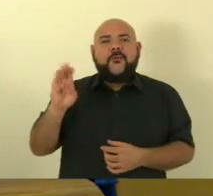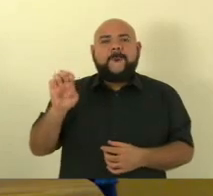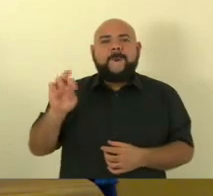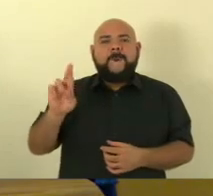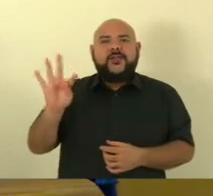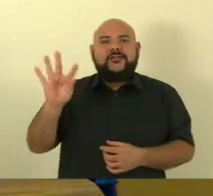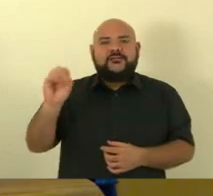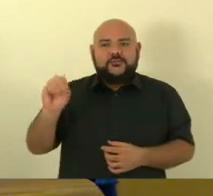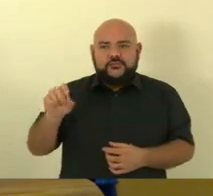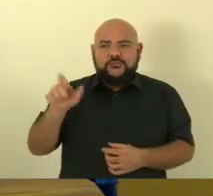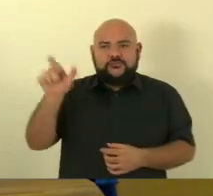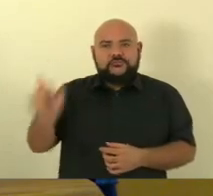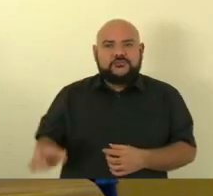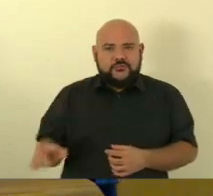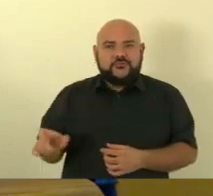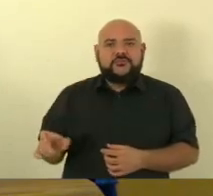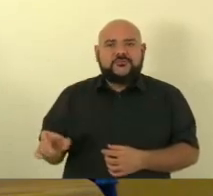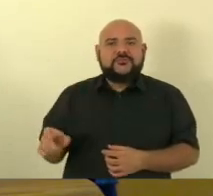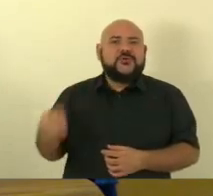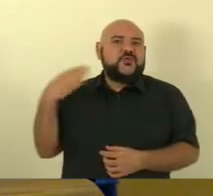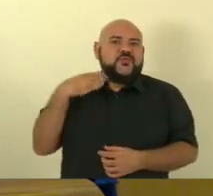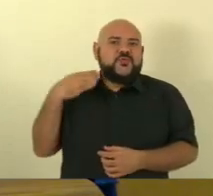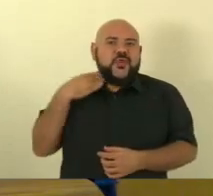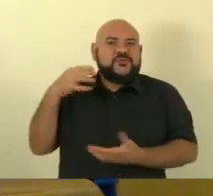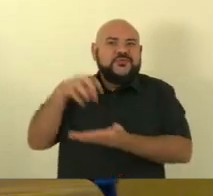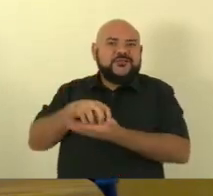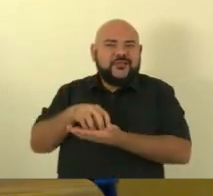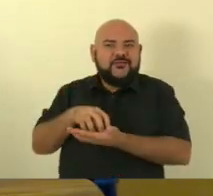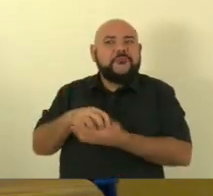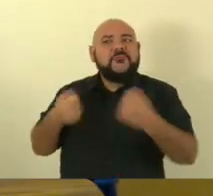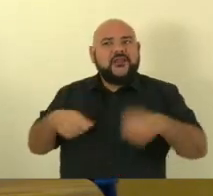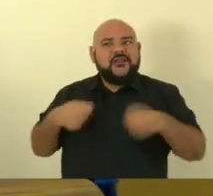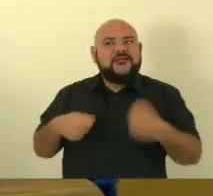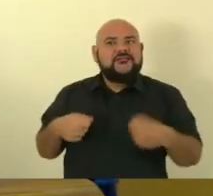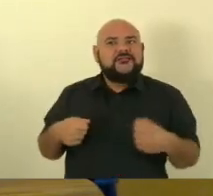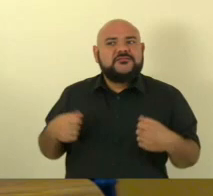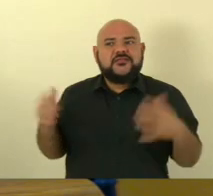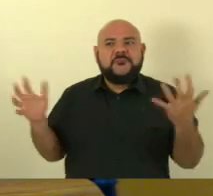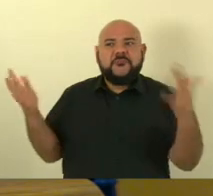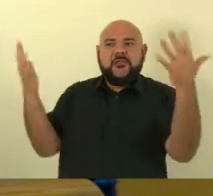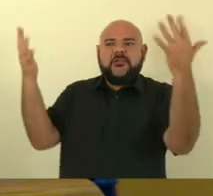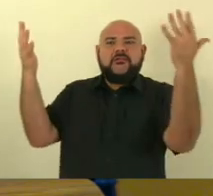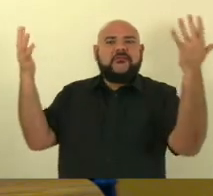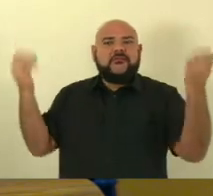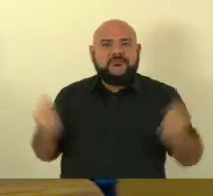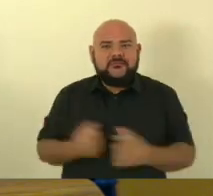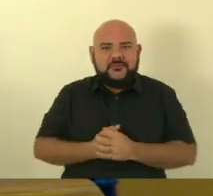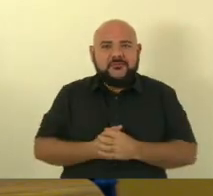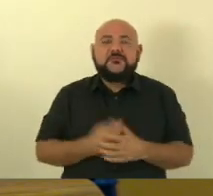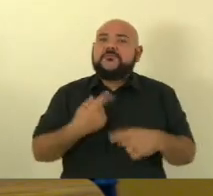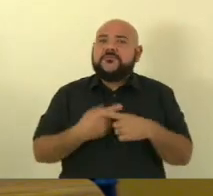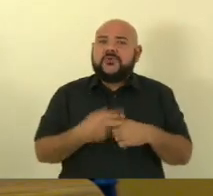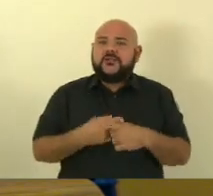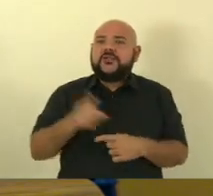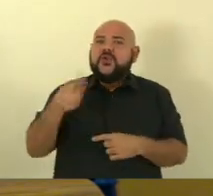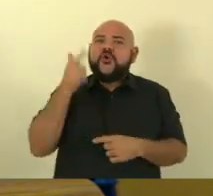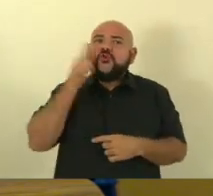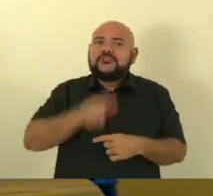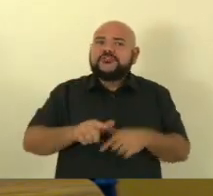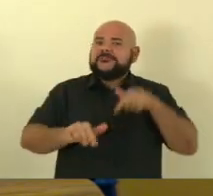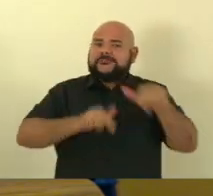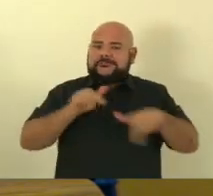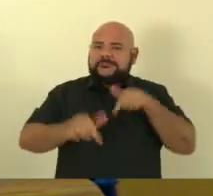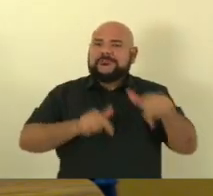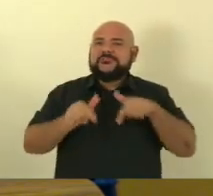ser na verdade muito elogiada por essa nação eles fizeram a diferença quando todo mundo estava na